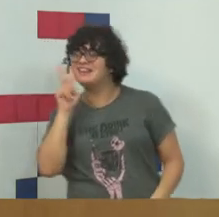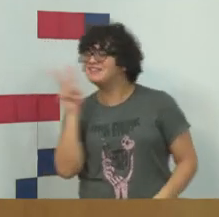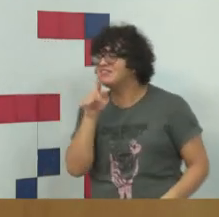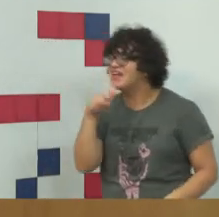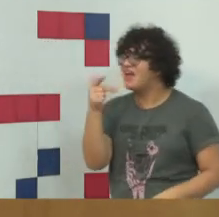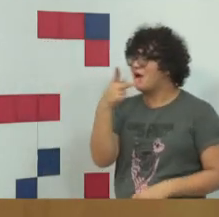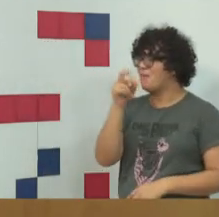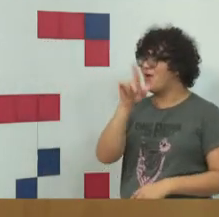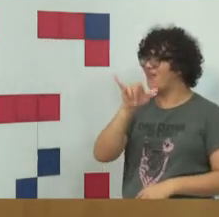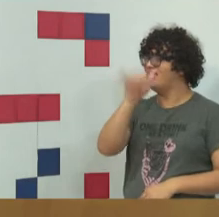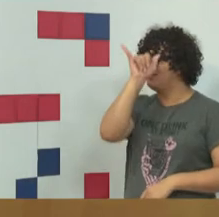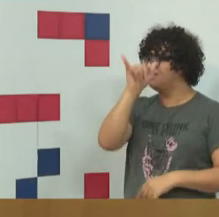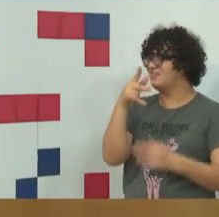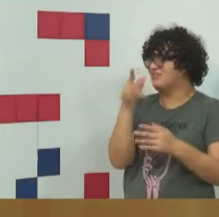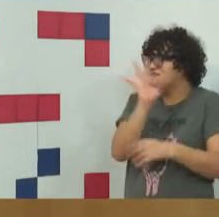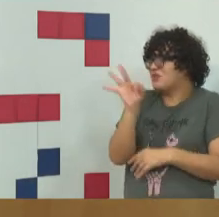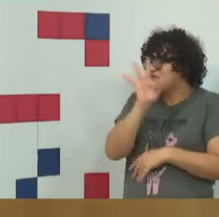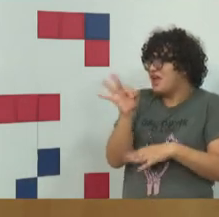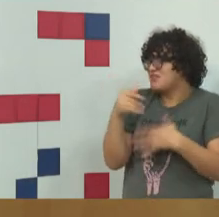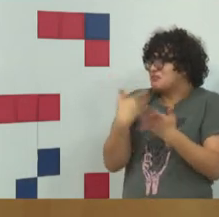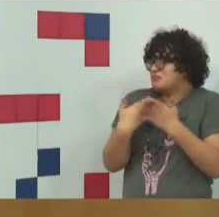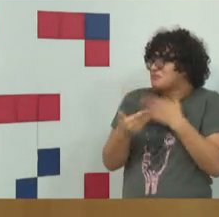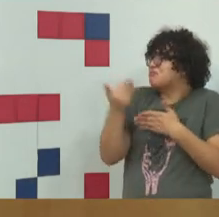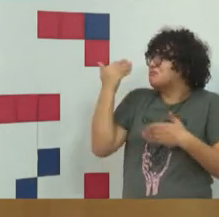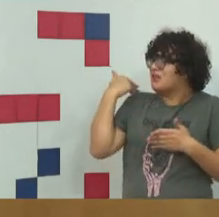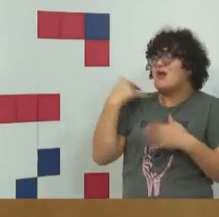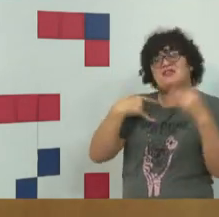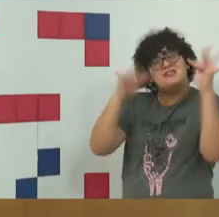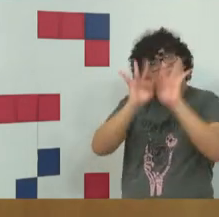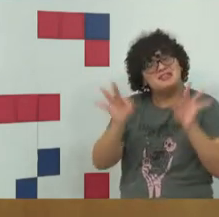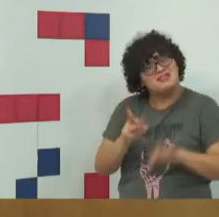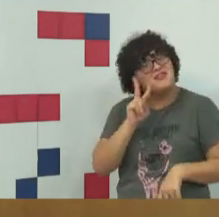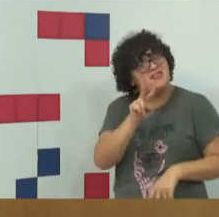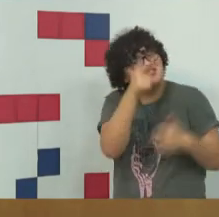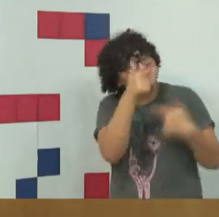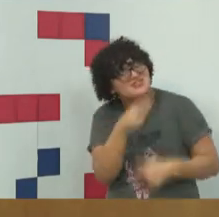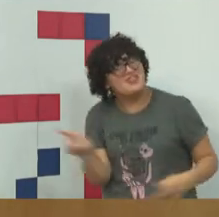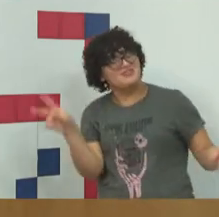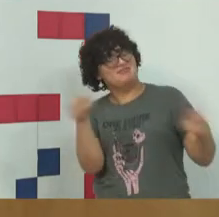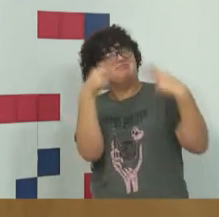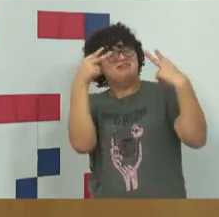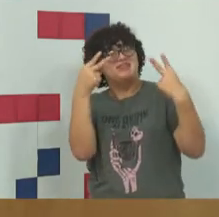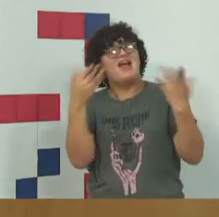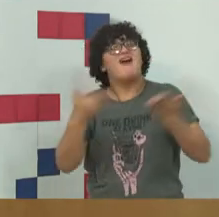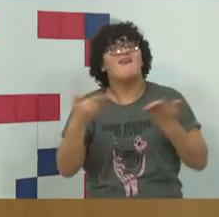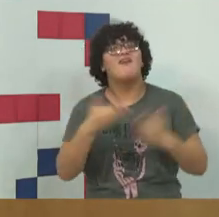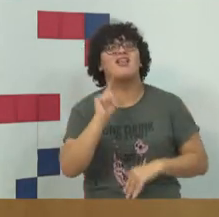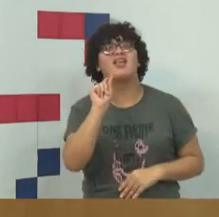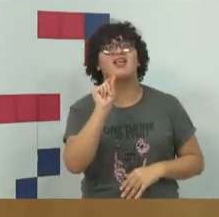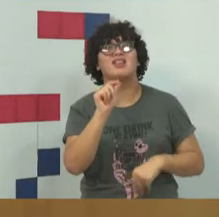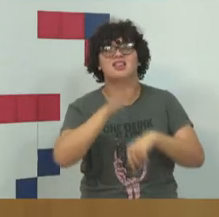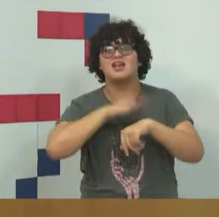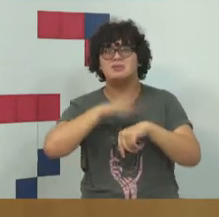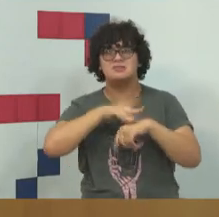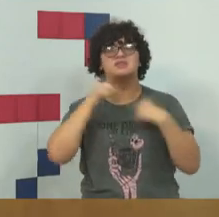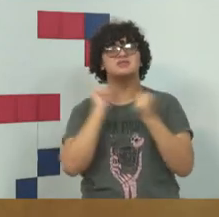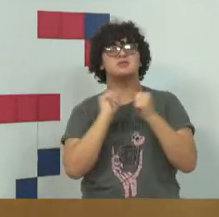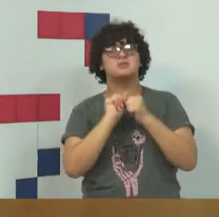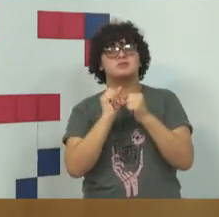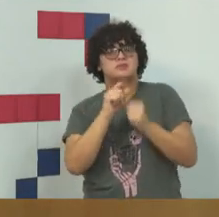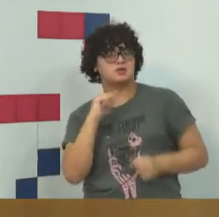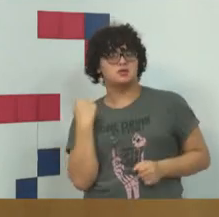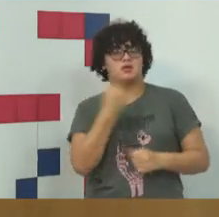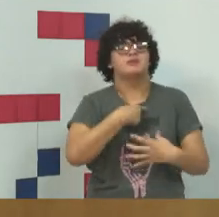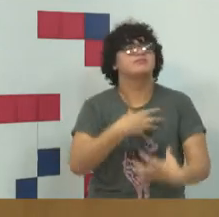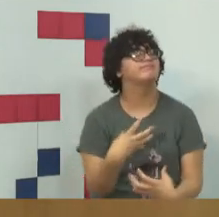Poli e está muito feliz de vê-lo aqui nessa live. Então, esse é um momento que eu estou fazendo isso para nós nos